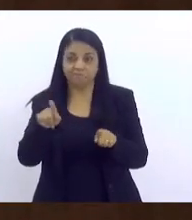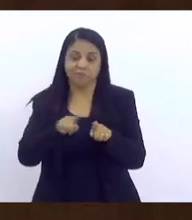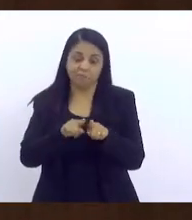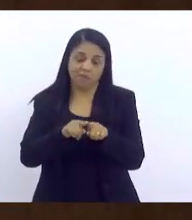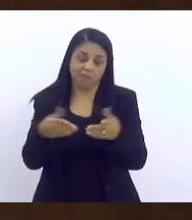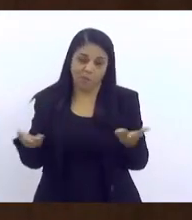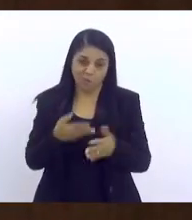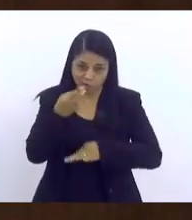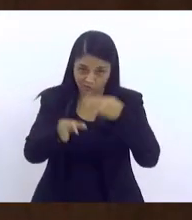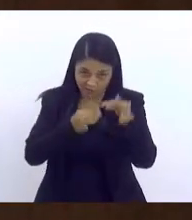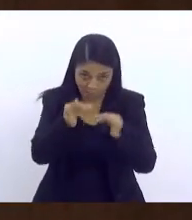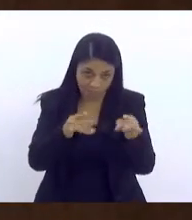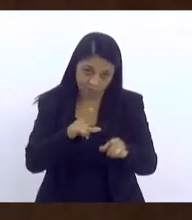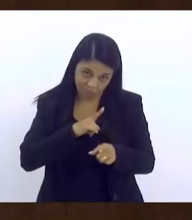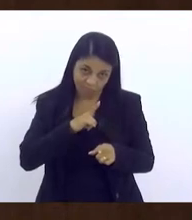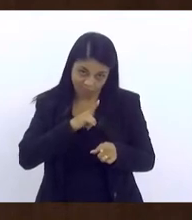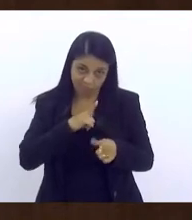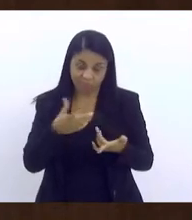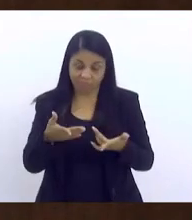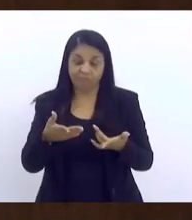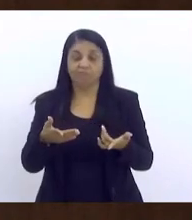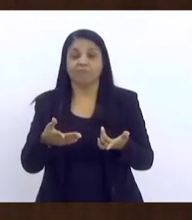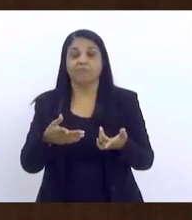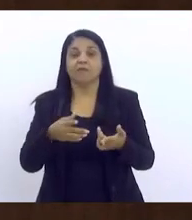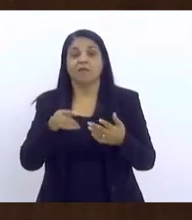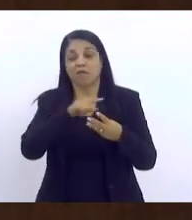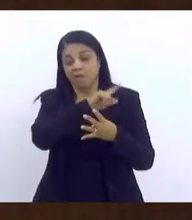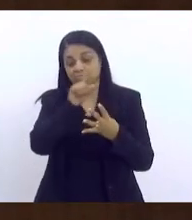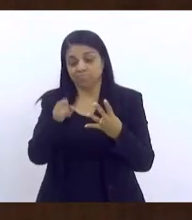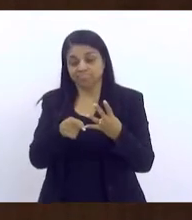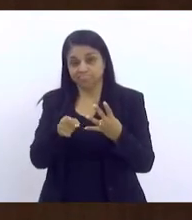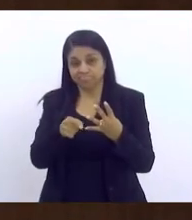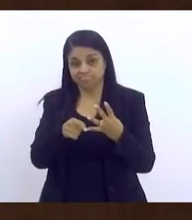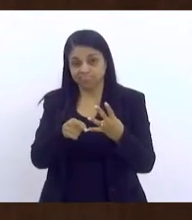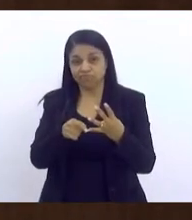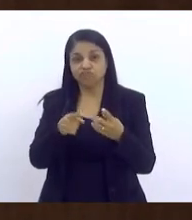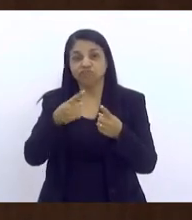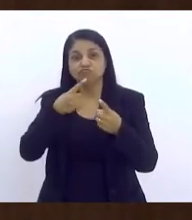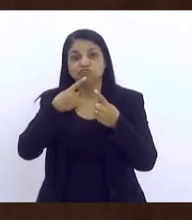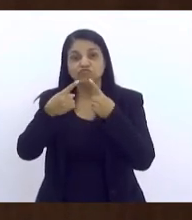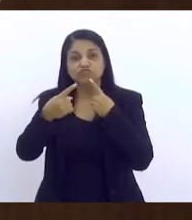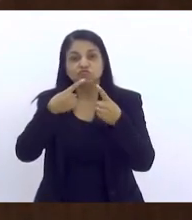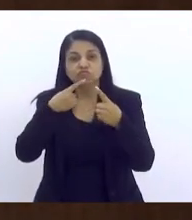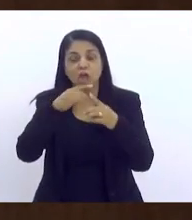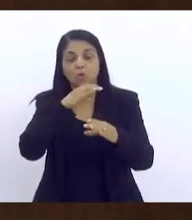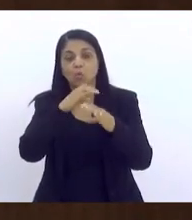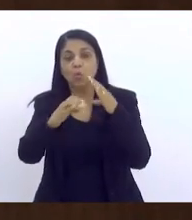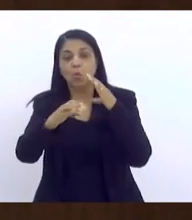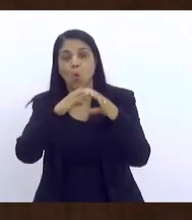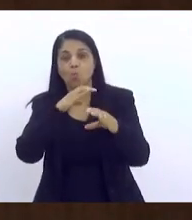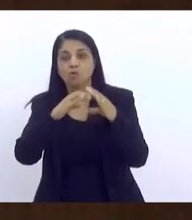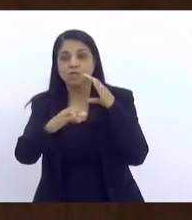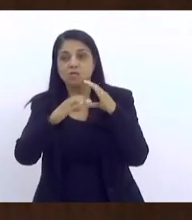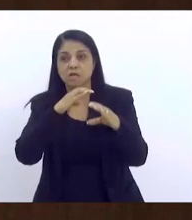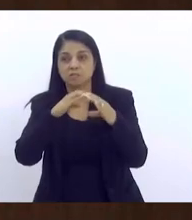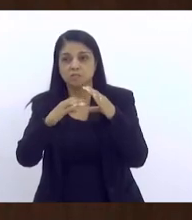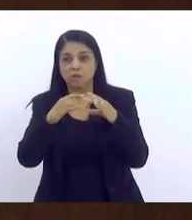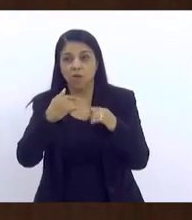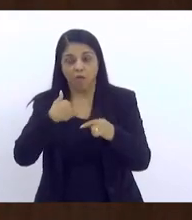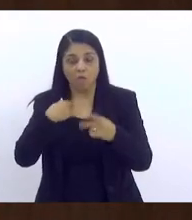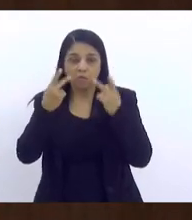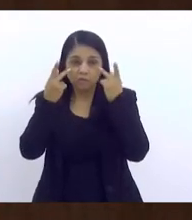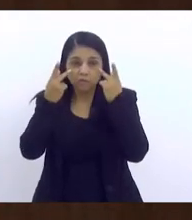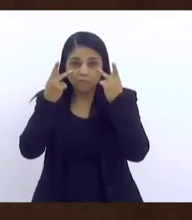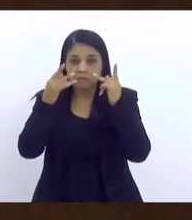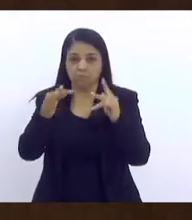Preconceito, realmente, e uma principal também que eu acho muito, falta de diálogo, falta de comunicação, porque eu sou testemunha